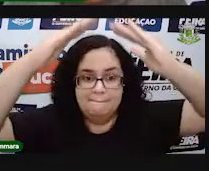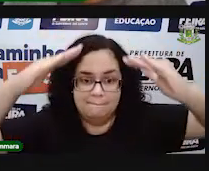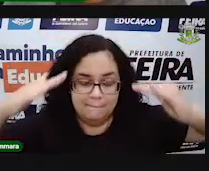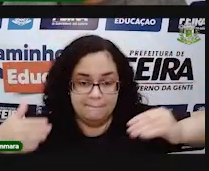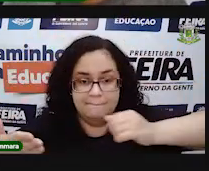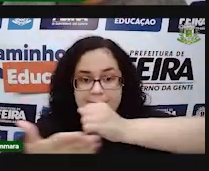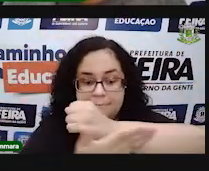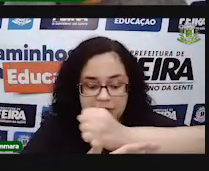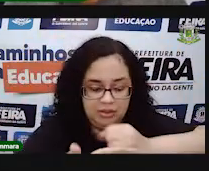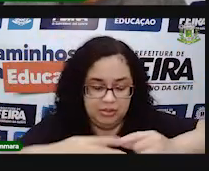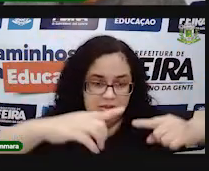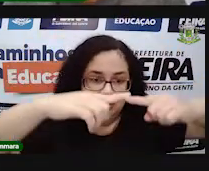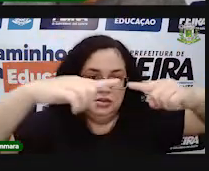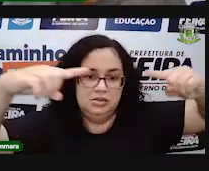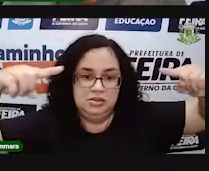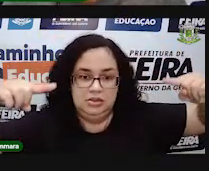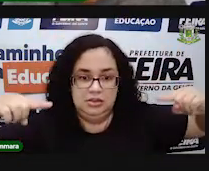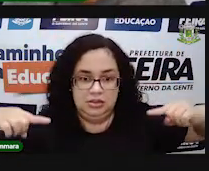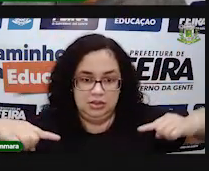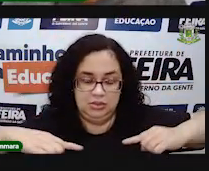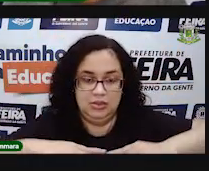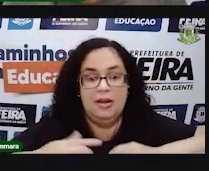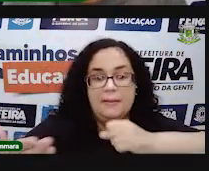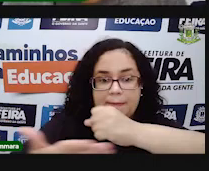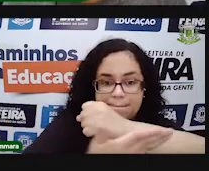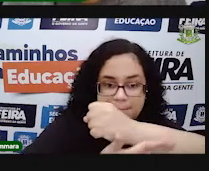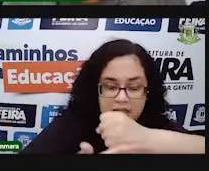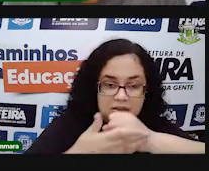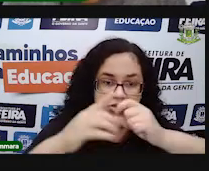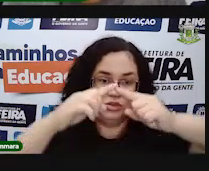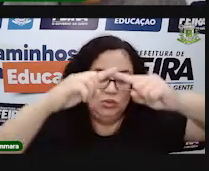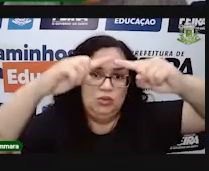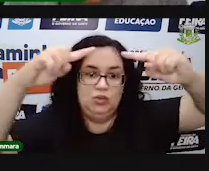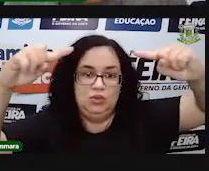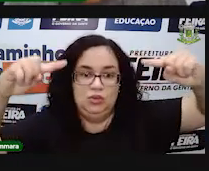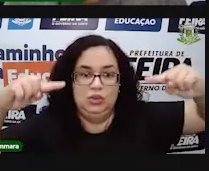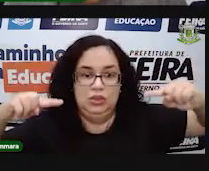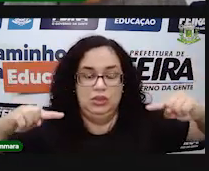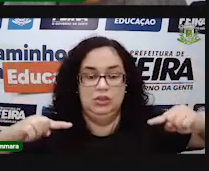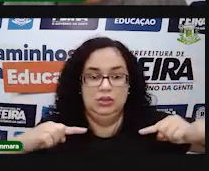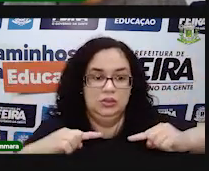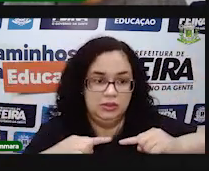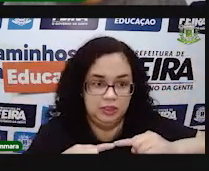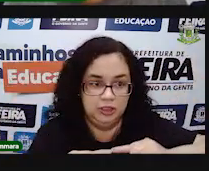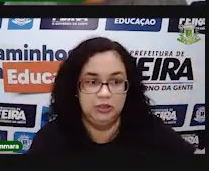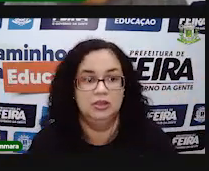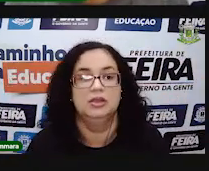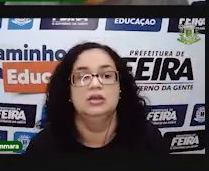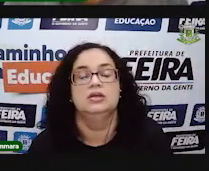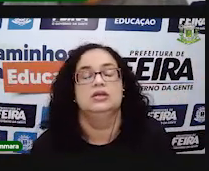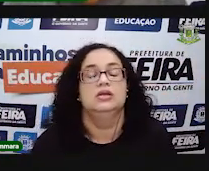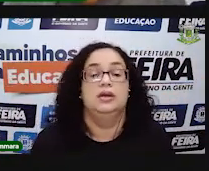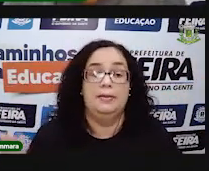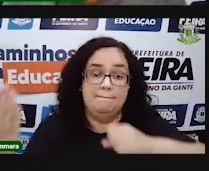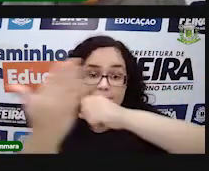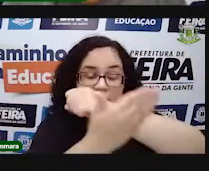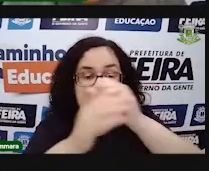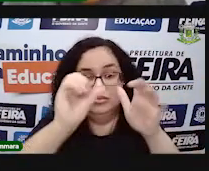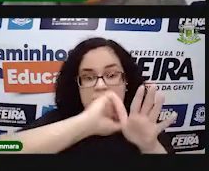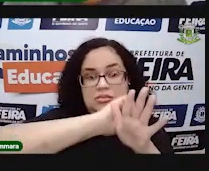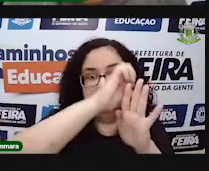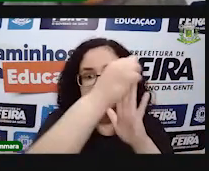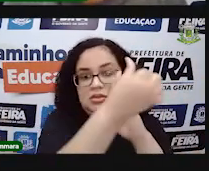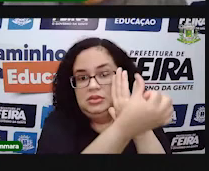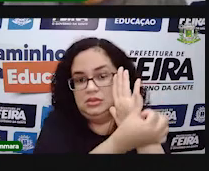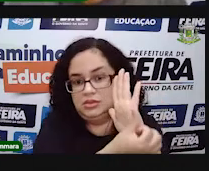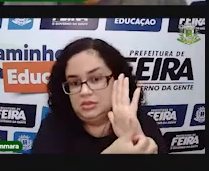pirâmide de base triangular, pirâmide de base retangular, pirâmide de base quadrada, pirâmide de base